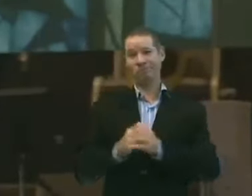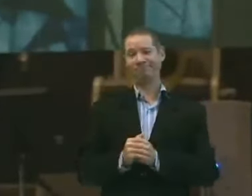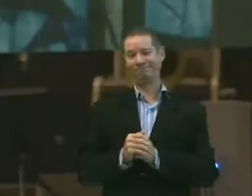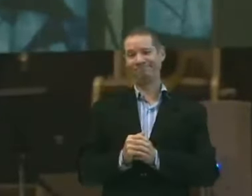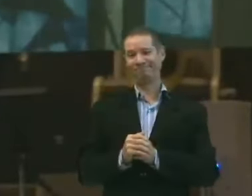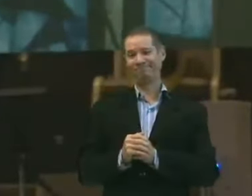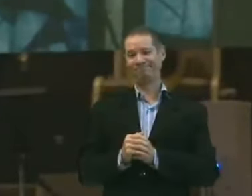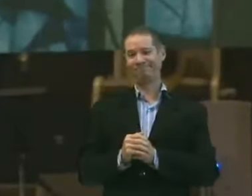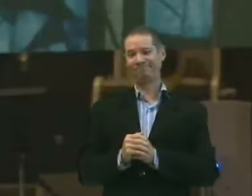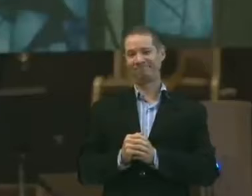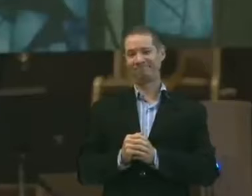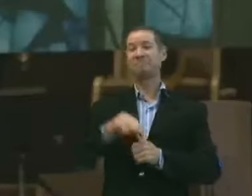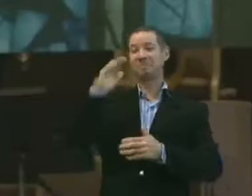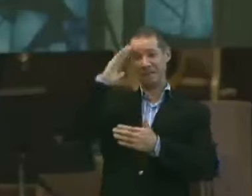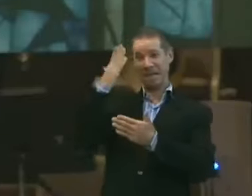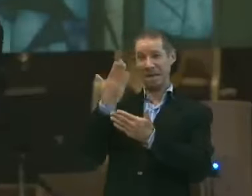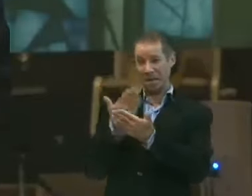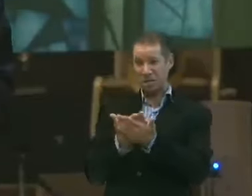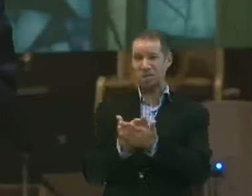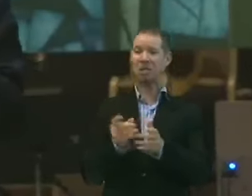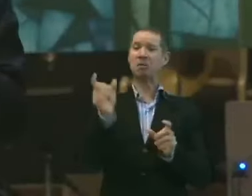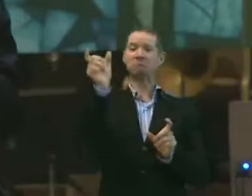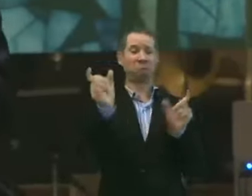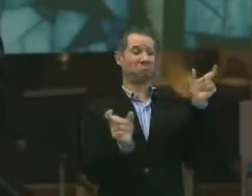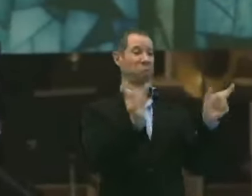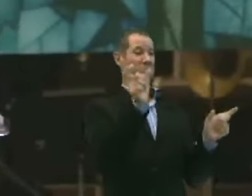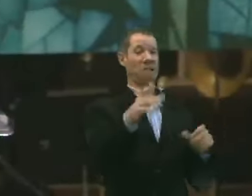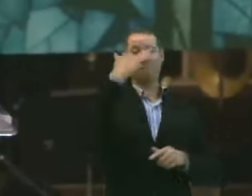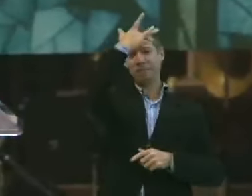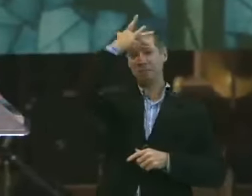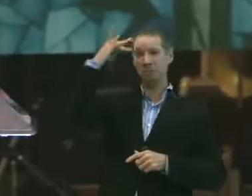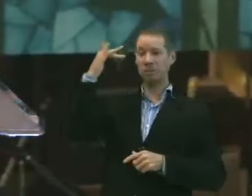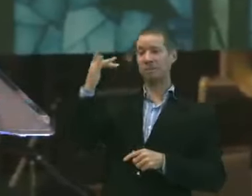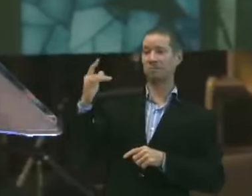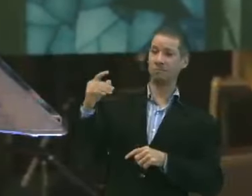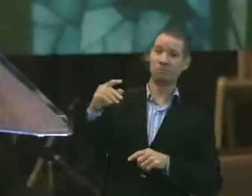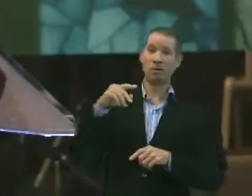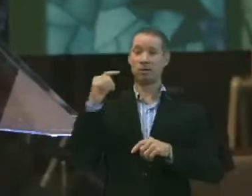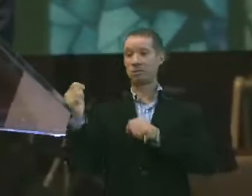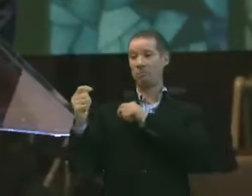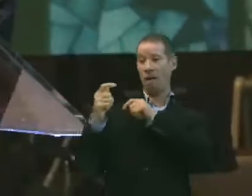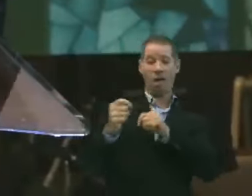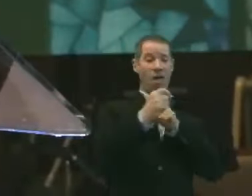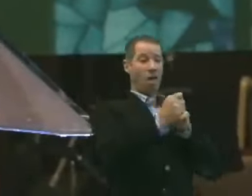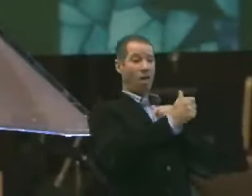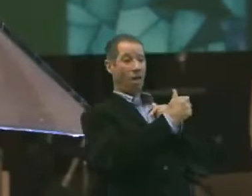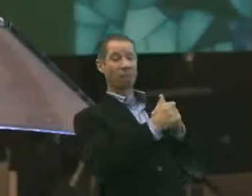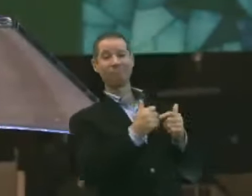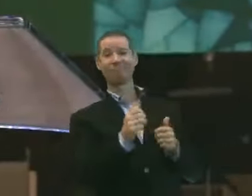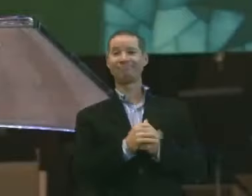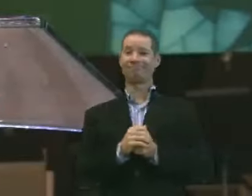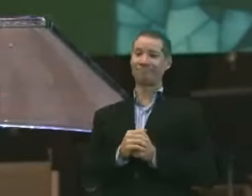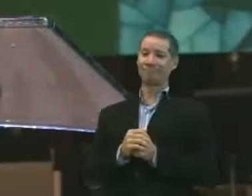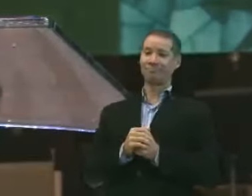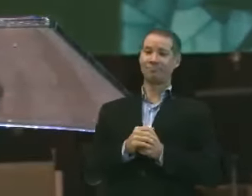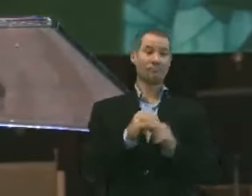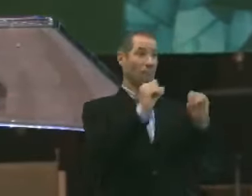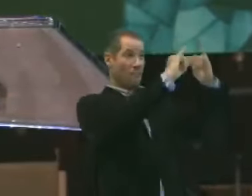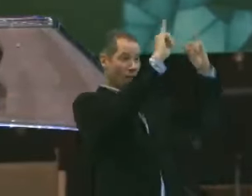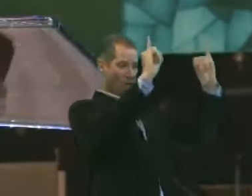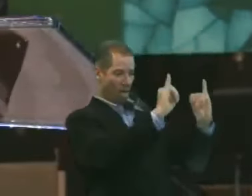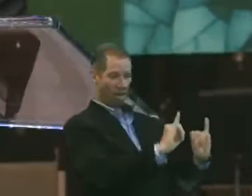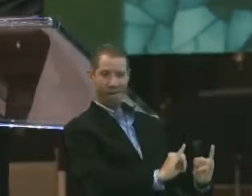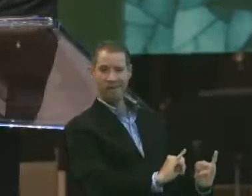E aí por acreditarmos nos homens. Nos iludiremos. E criaremos ídolos.